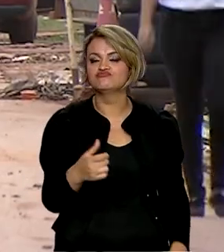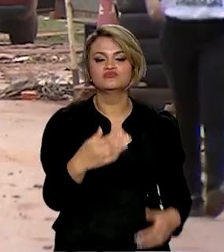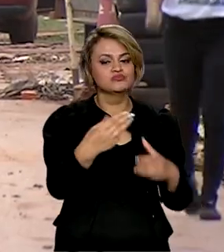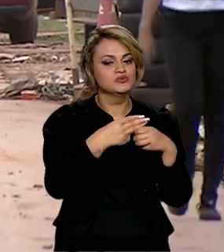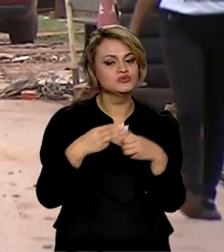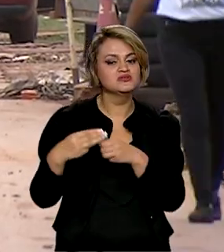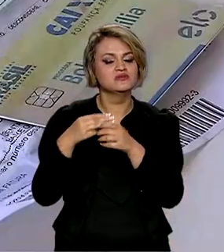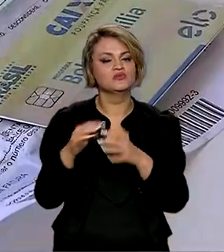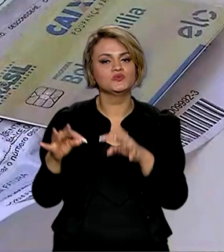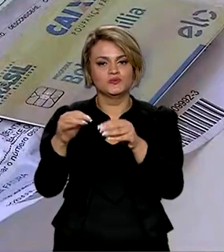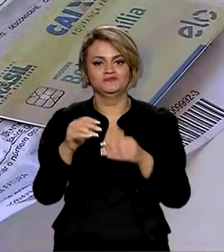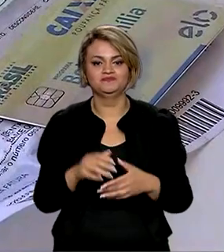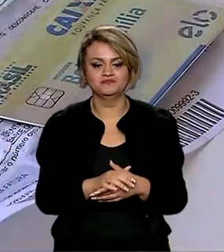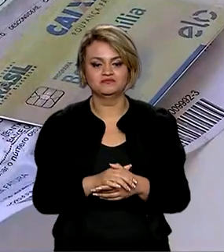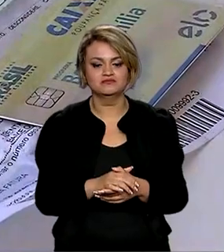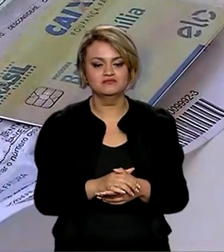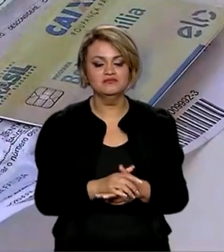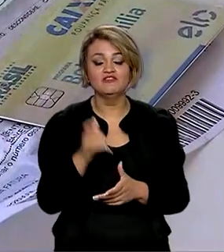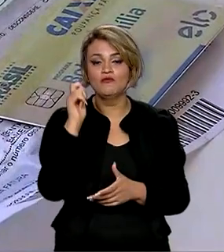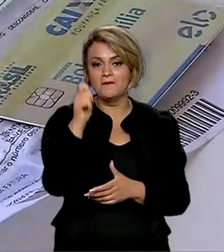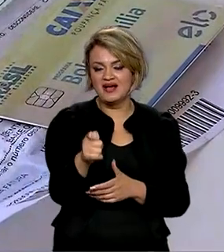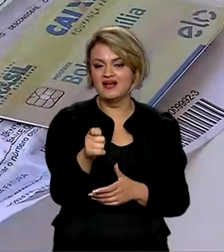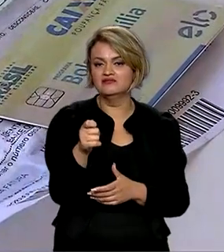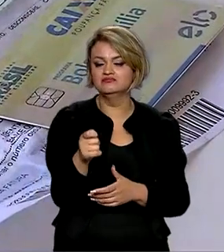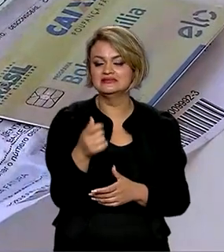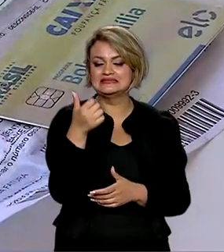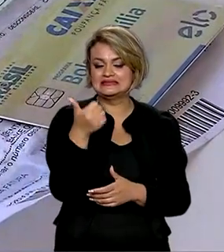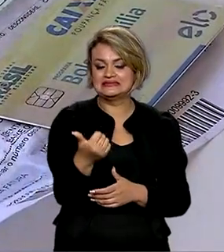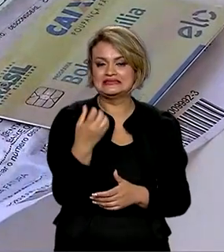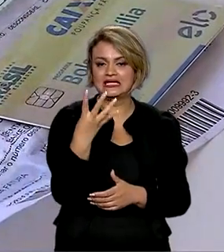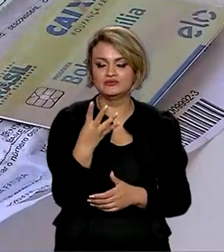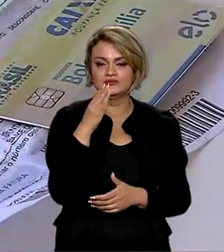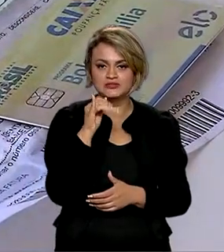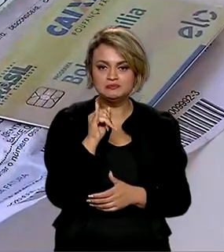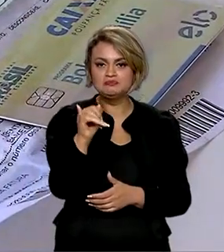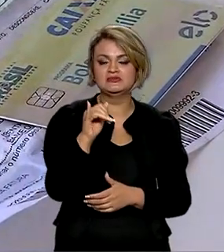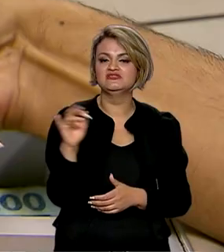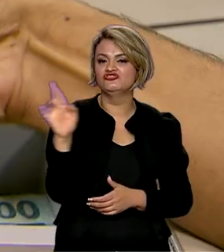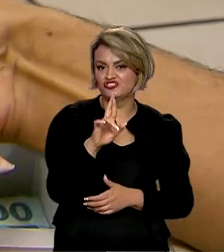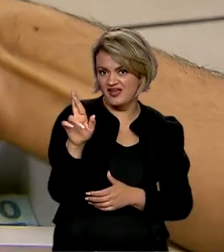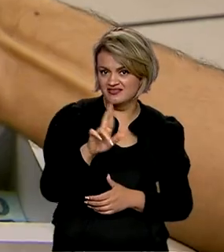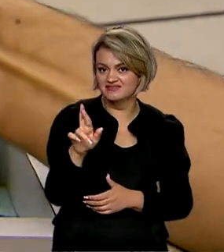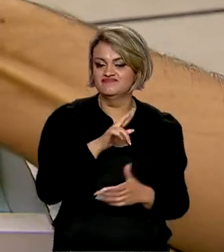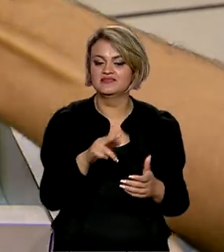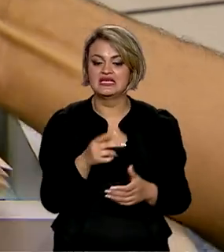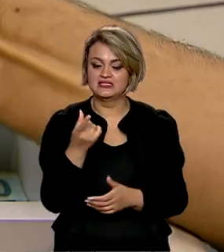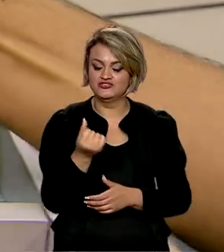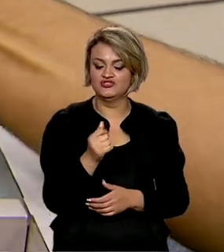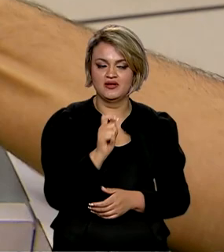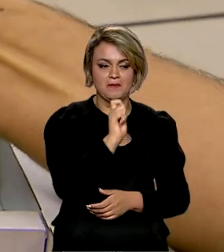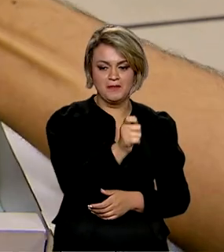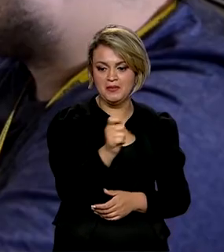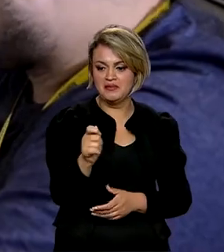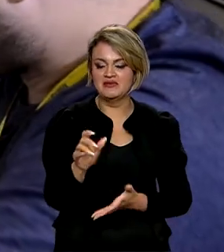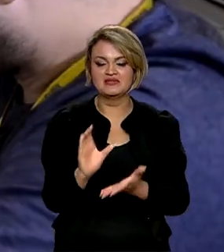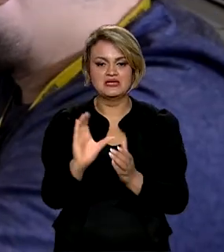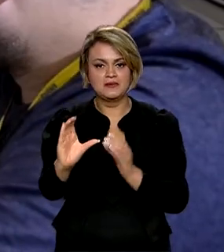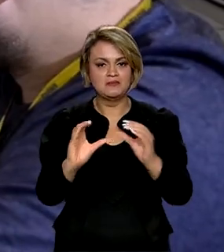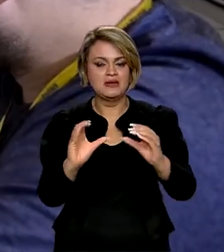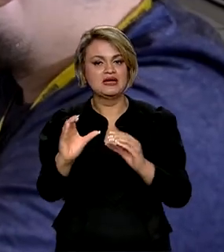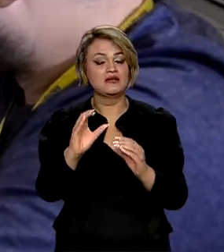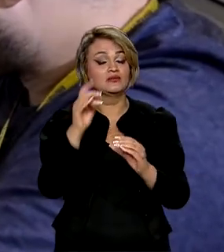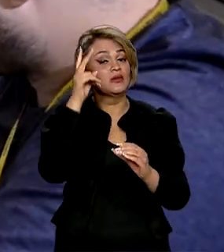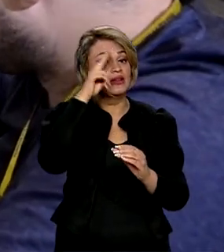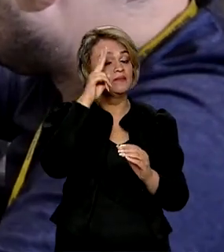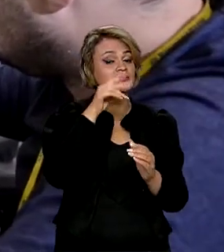municípios do país. Serão pagos mais de R 14 bilhões. E o dinheiro será liberado com base